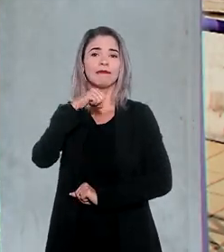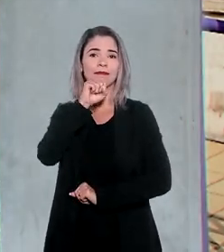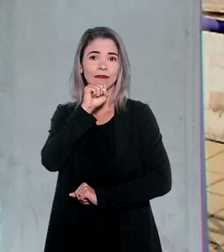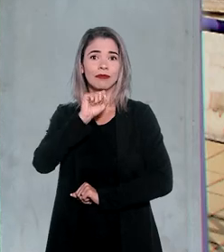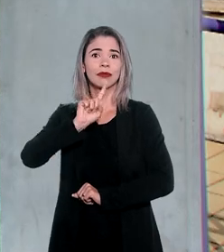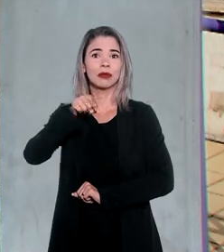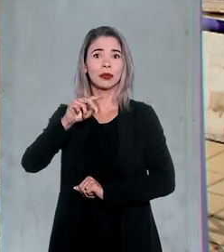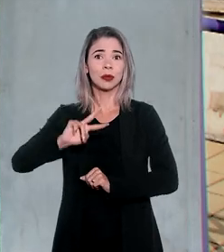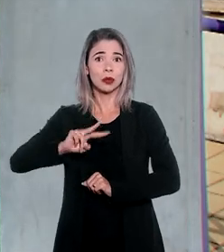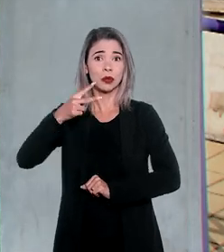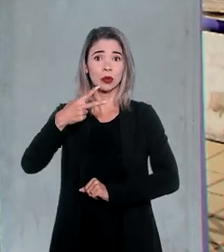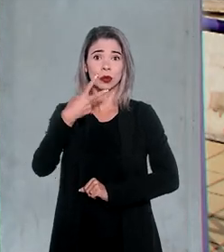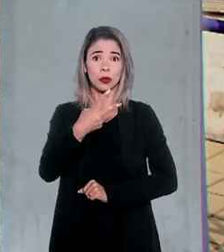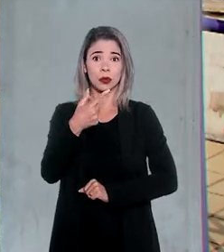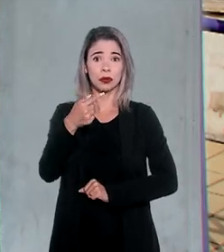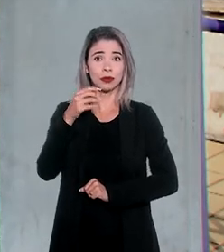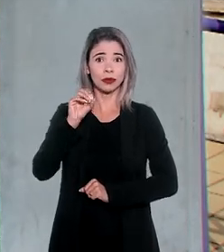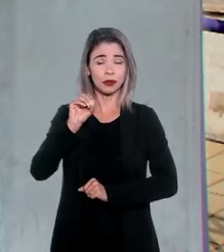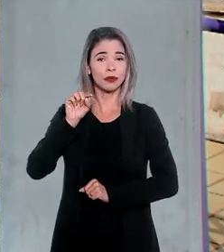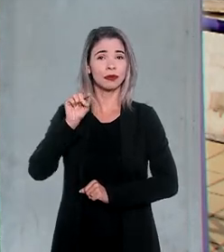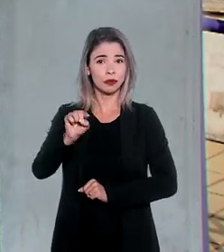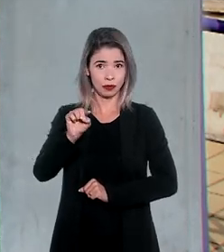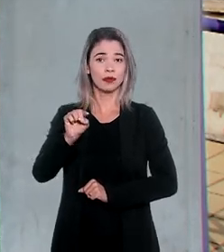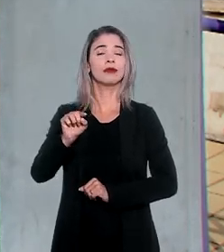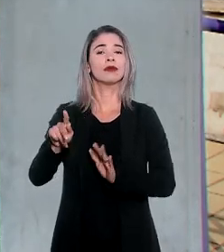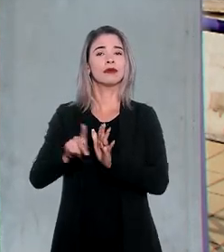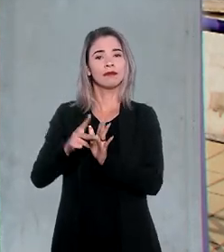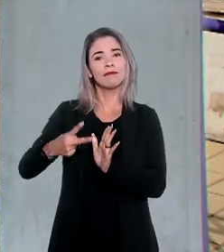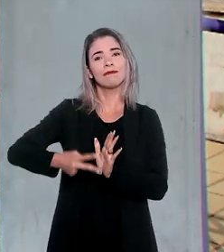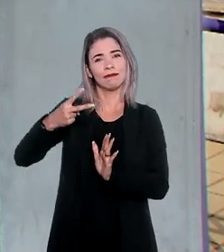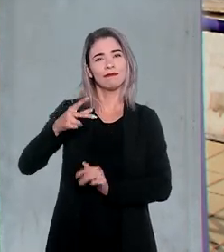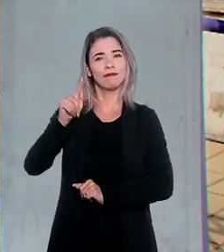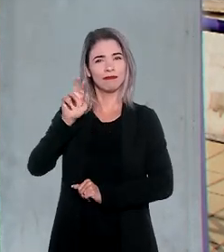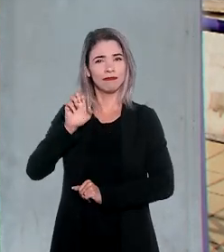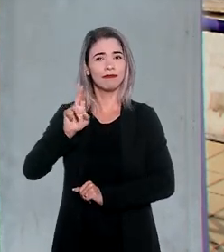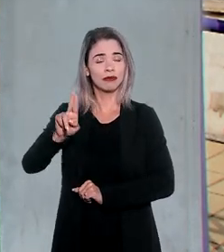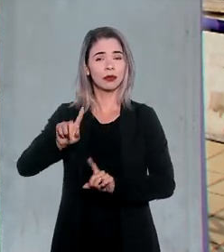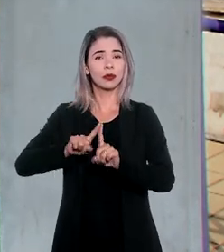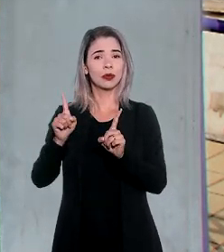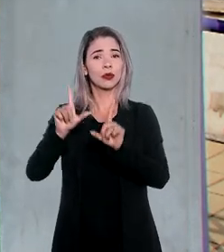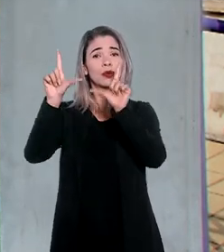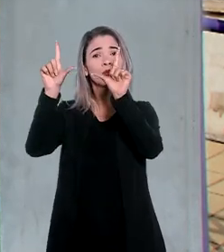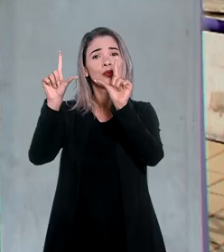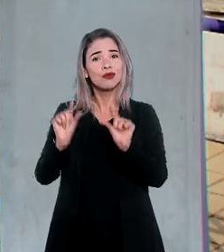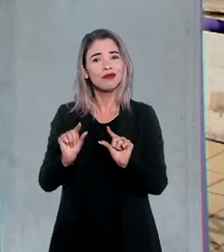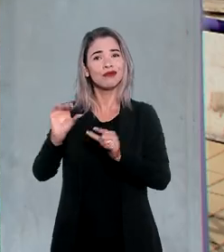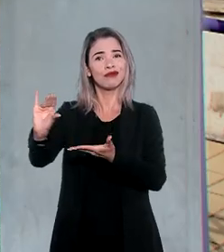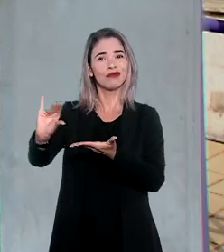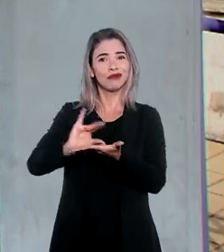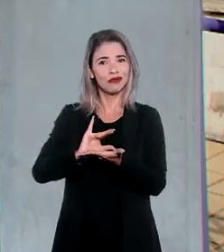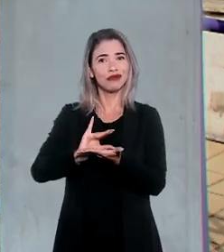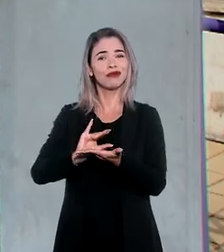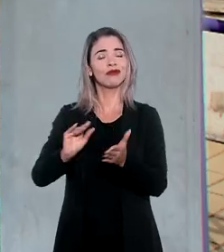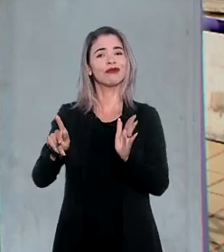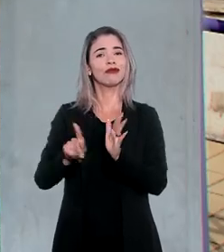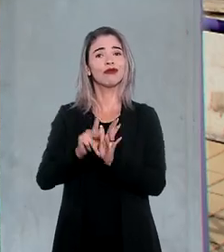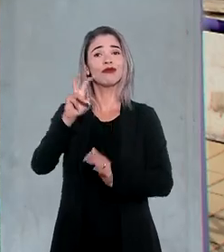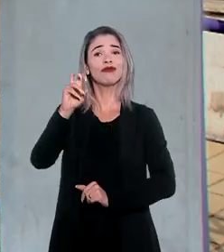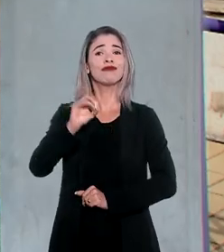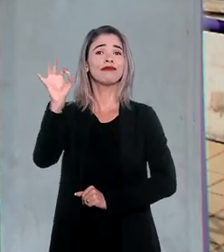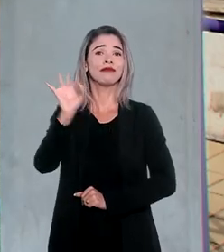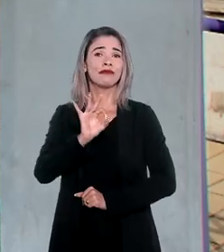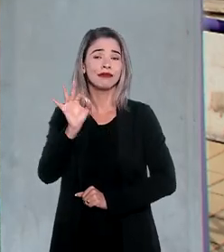total foi elevado para R 270 mil pelo tribunal em segunda instância. Mas a corte reduziu a verba indenizatória em